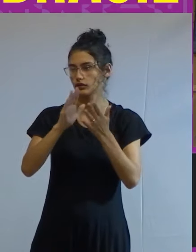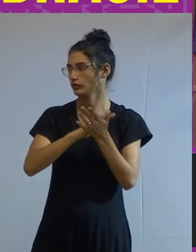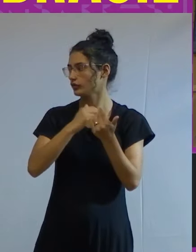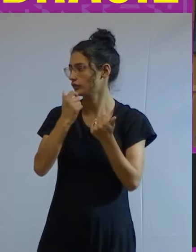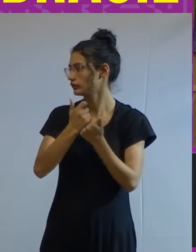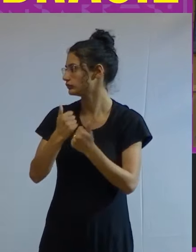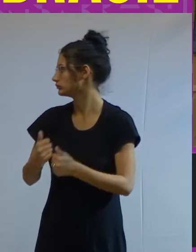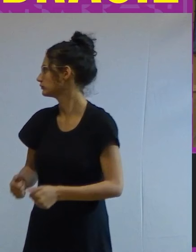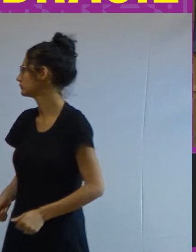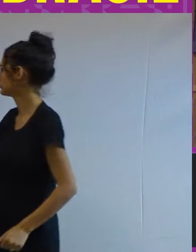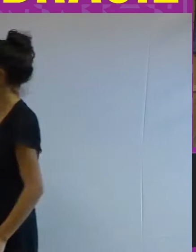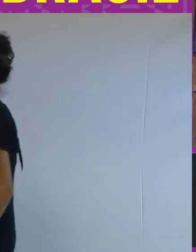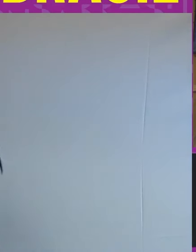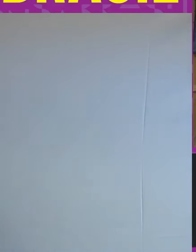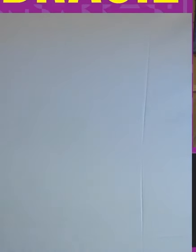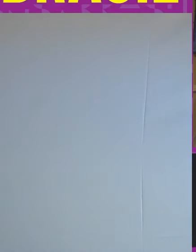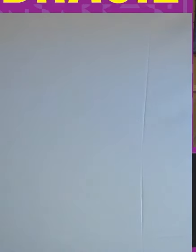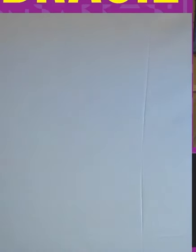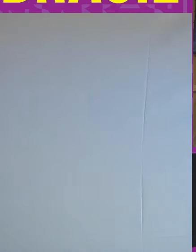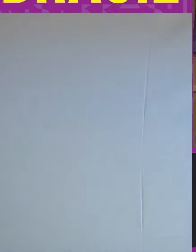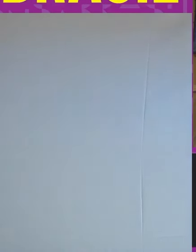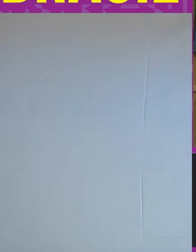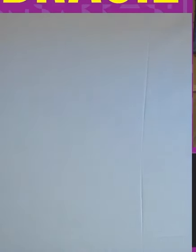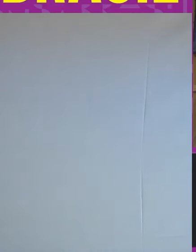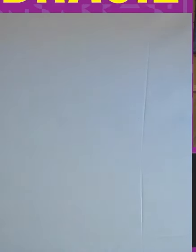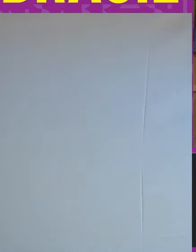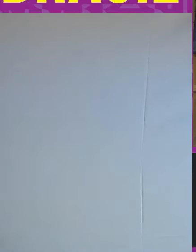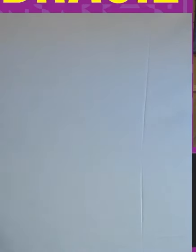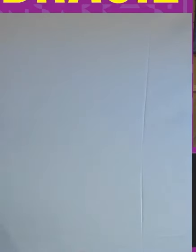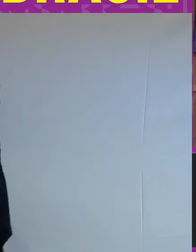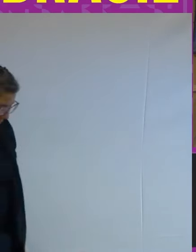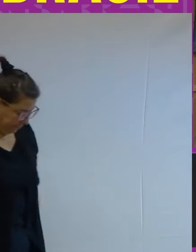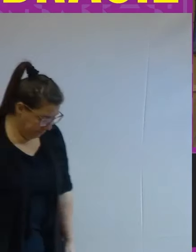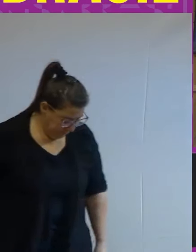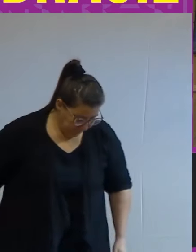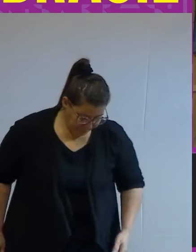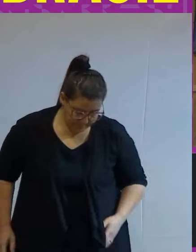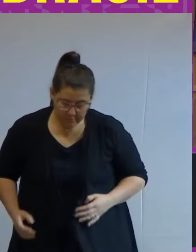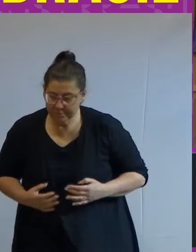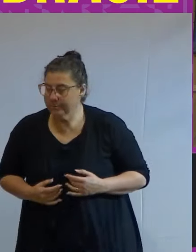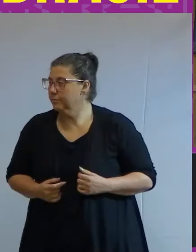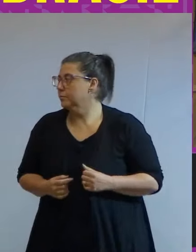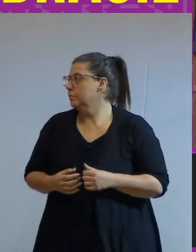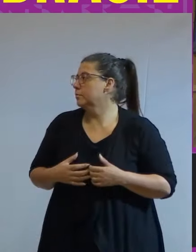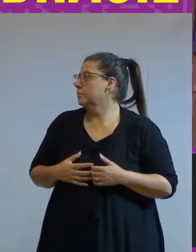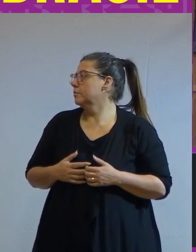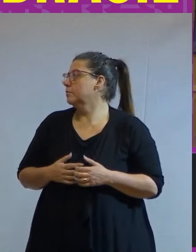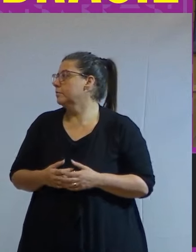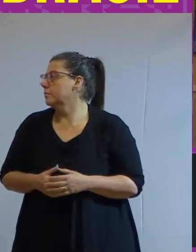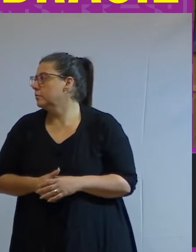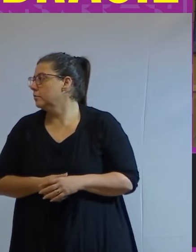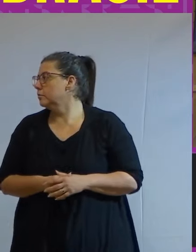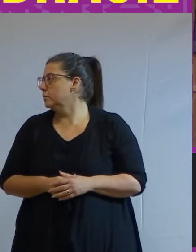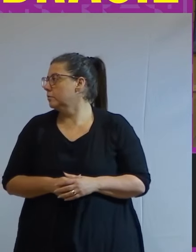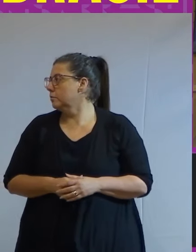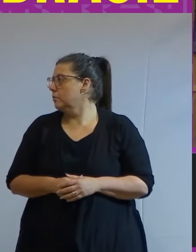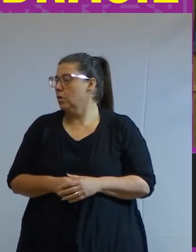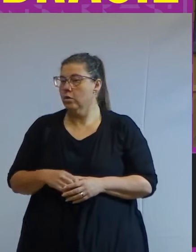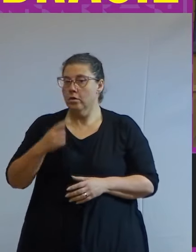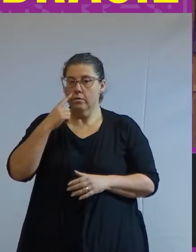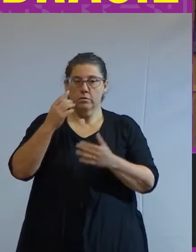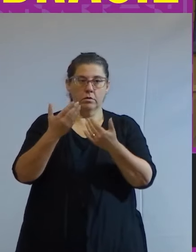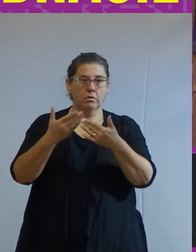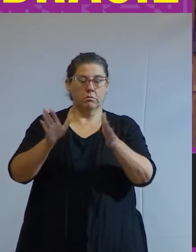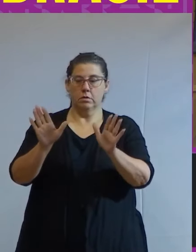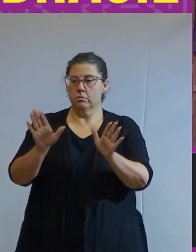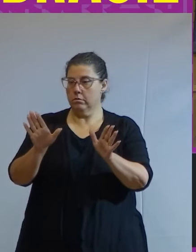isso é uma questão que eu acho que também eu coloco para os três membros da mesa e gostaria também de abrir